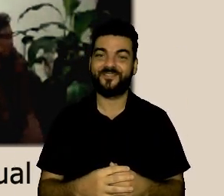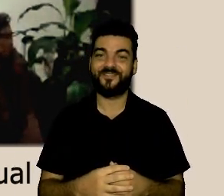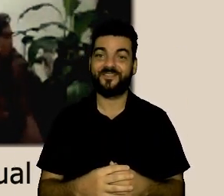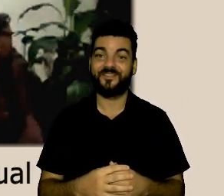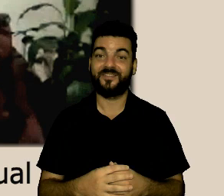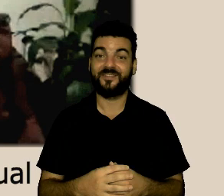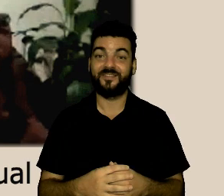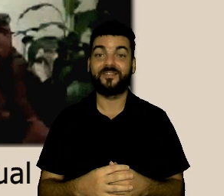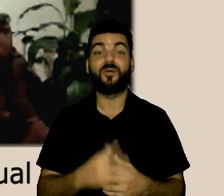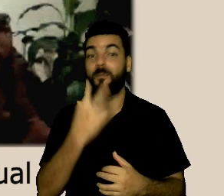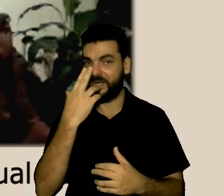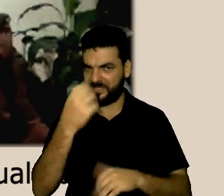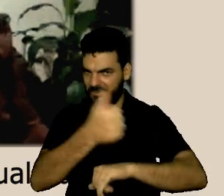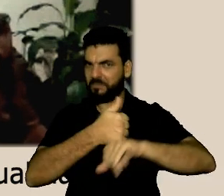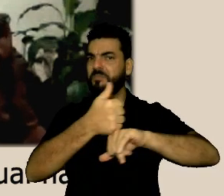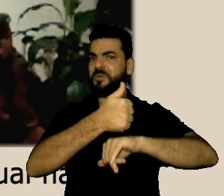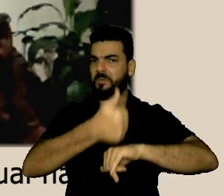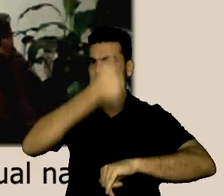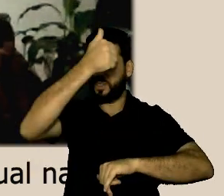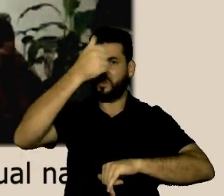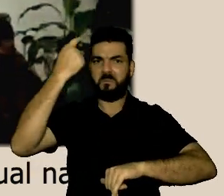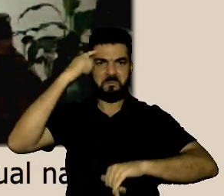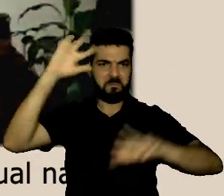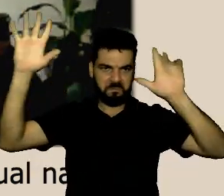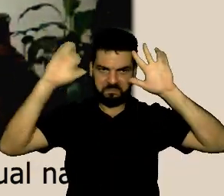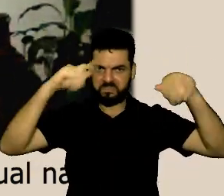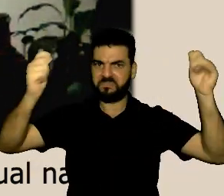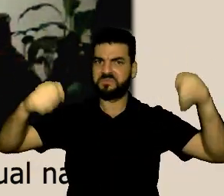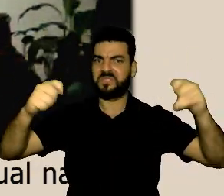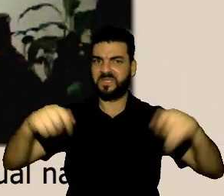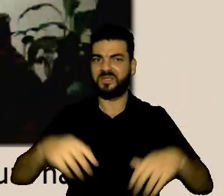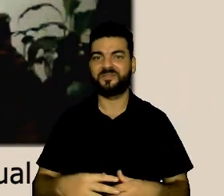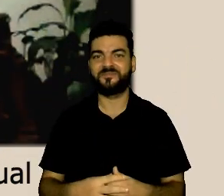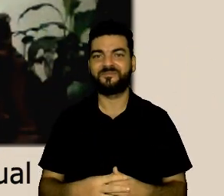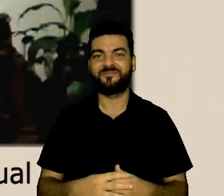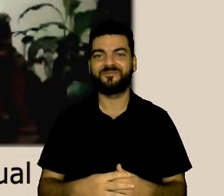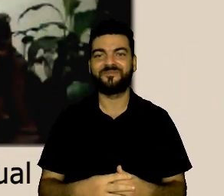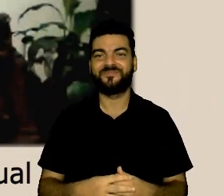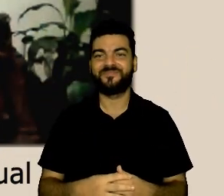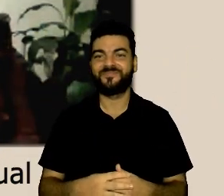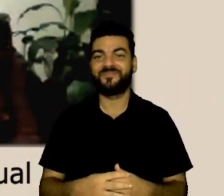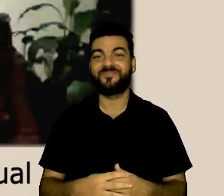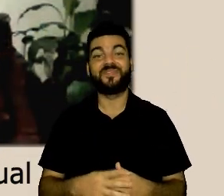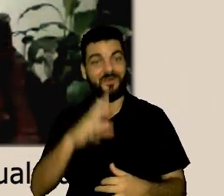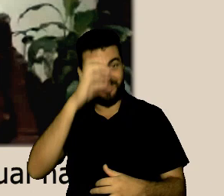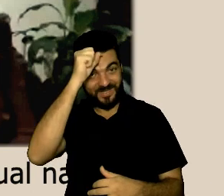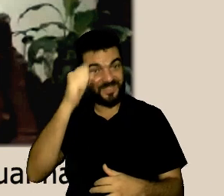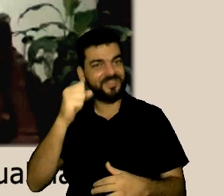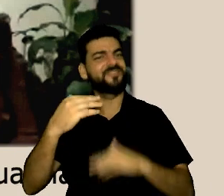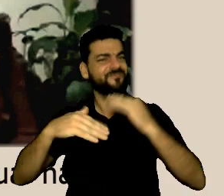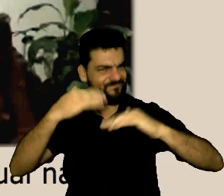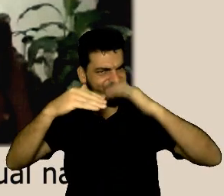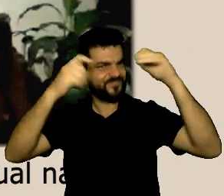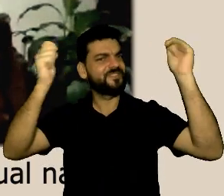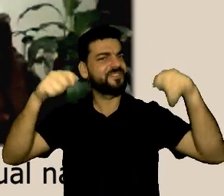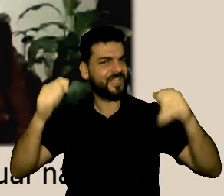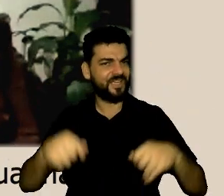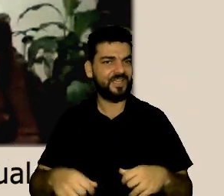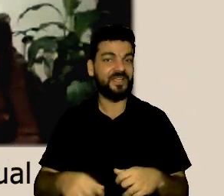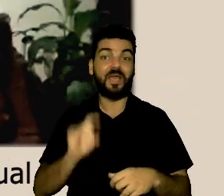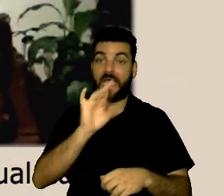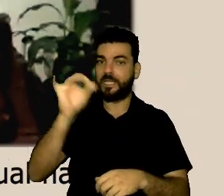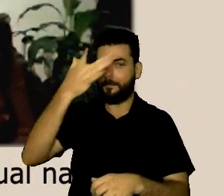gente se forma realmente no trabalho Jocelyn e a gente aprende muito não só com quem